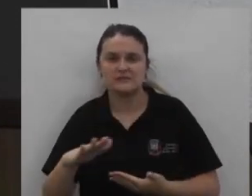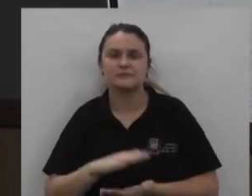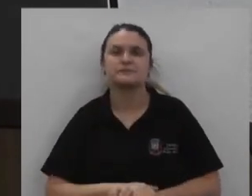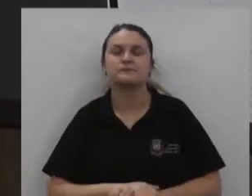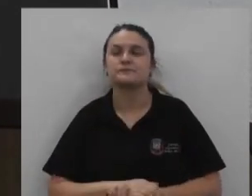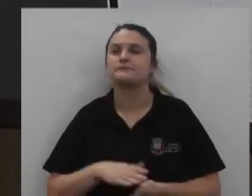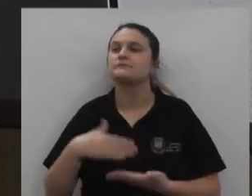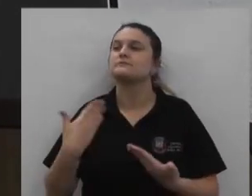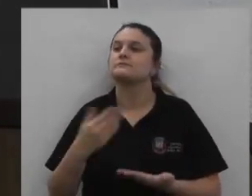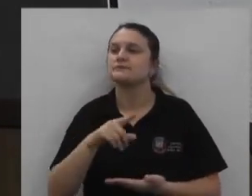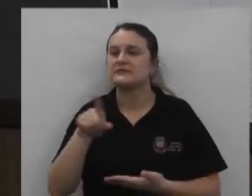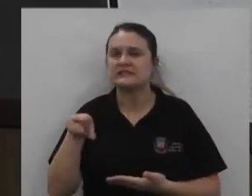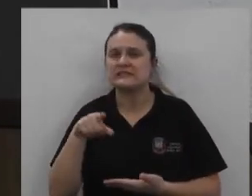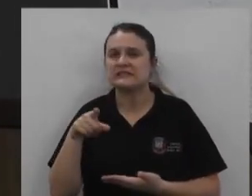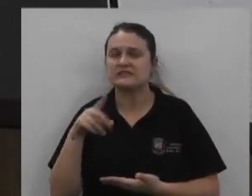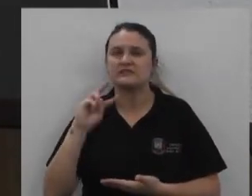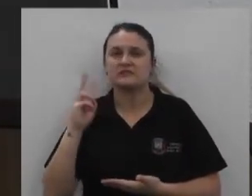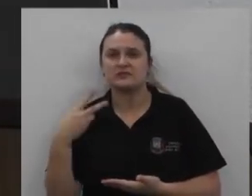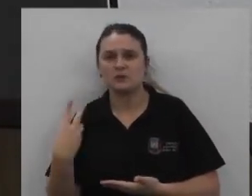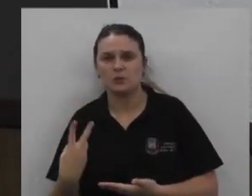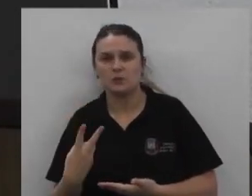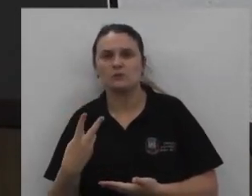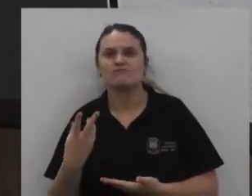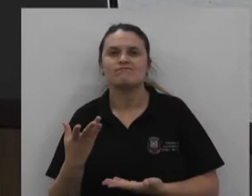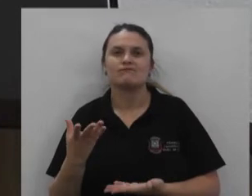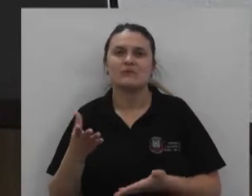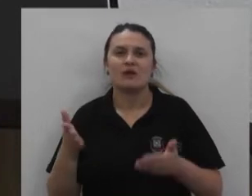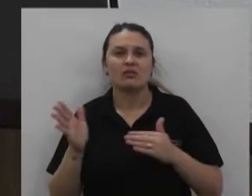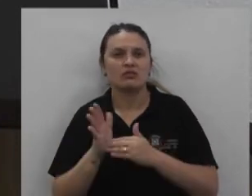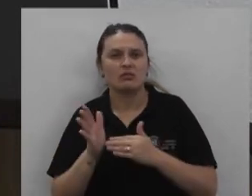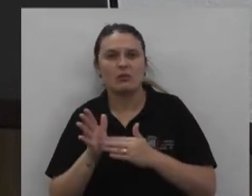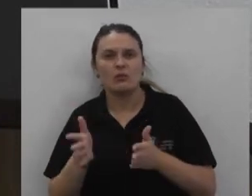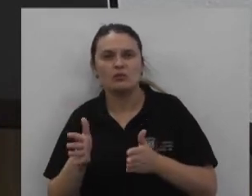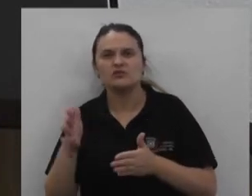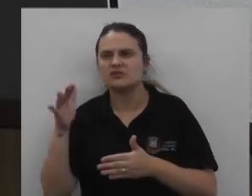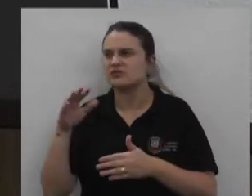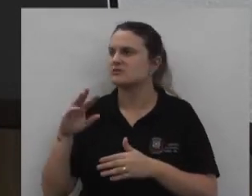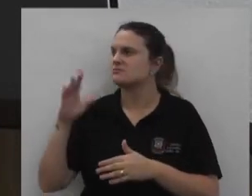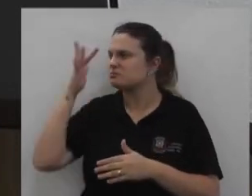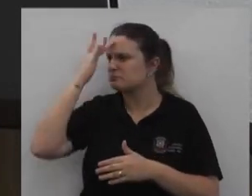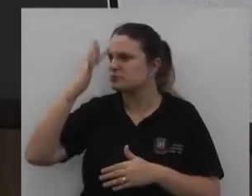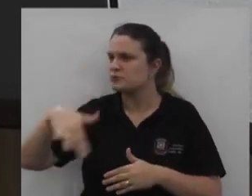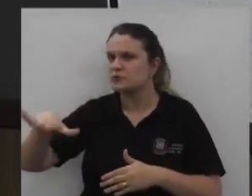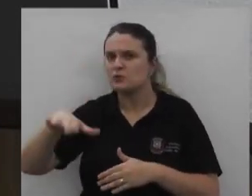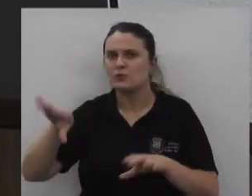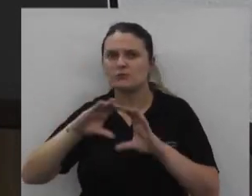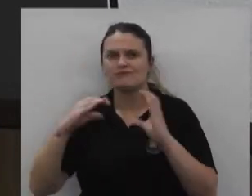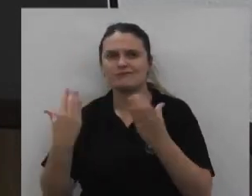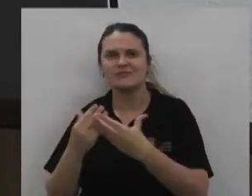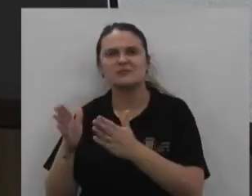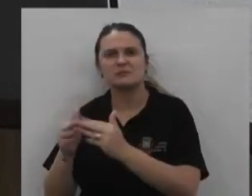Quem de vocês Nobre Colegas Não tiveram Até hoje Pedidos Nesse sentido